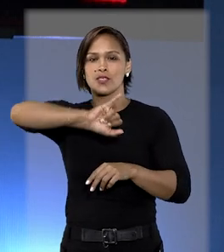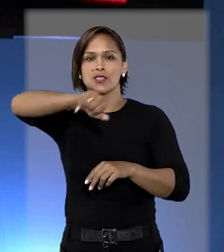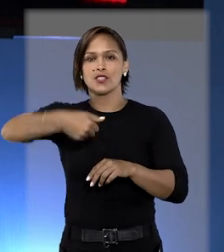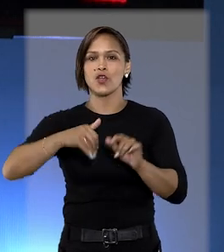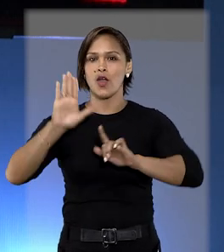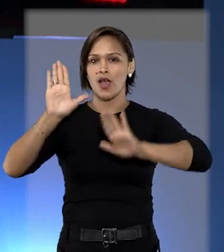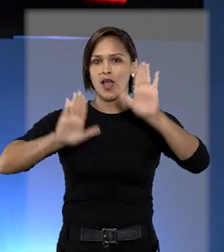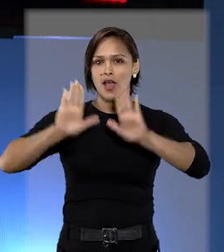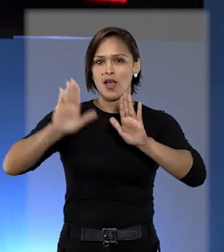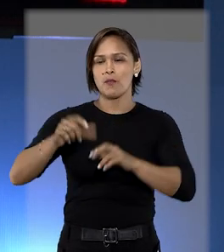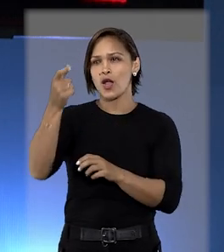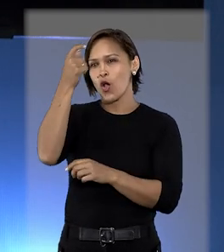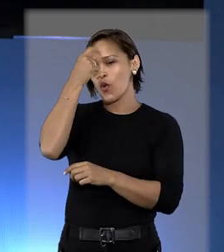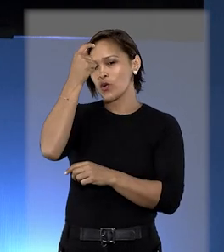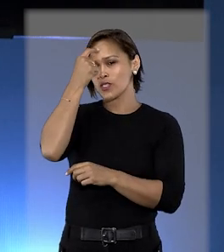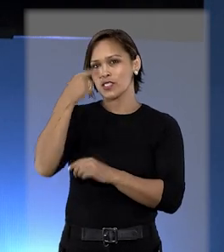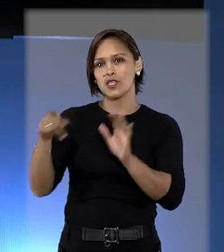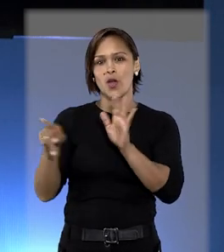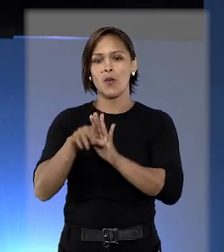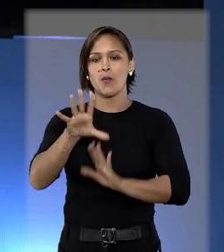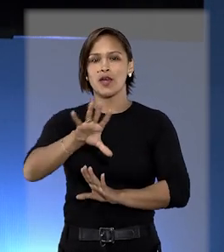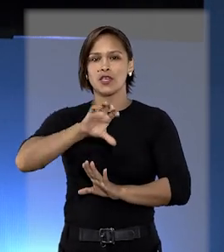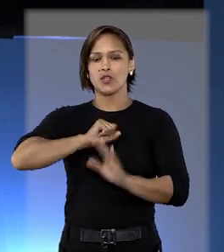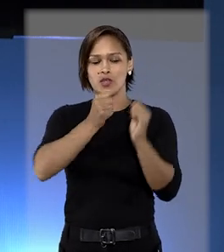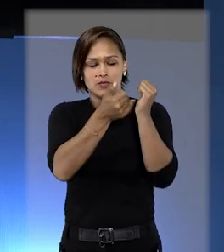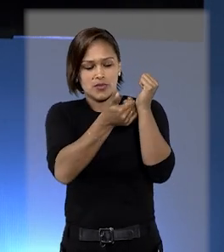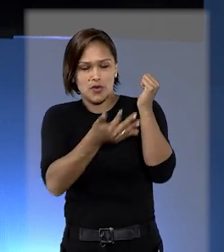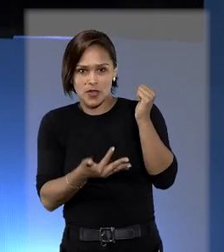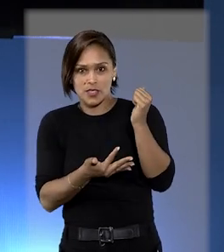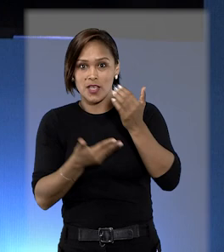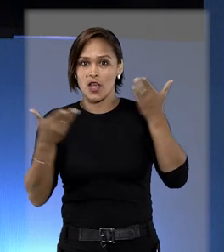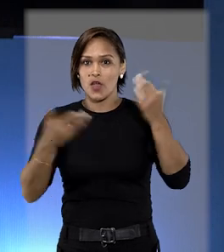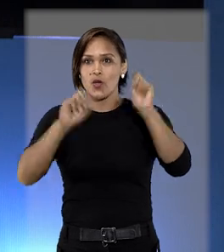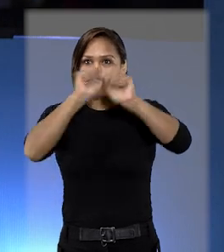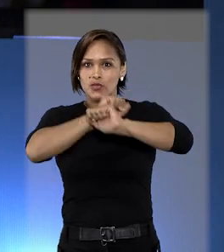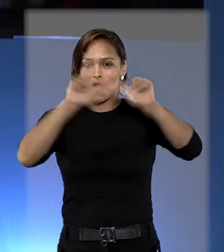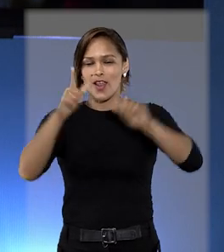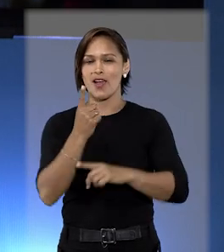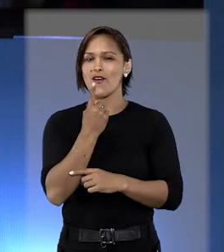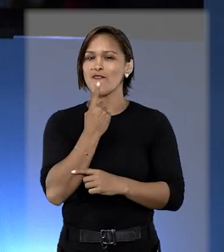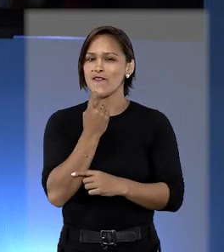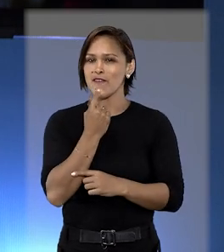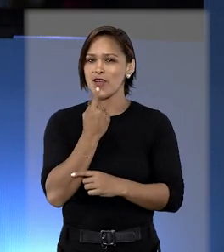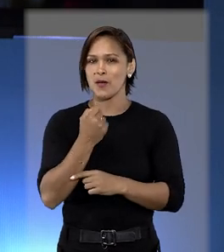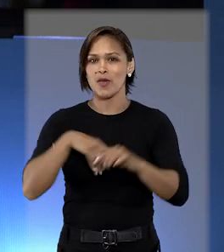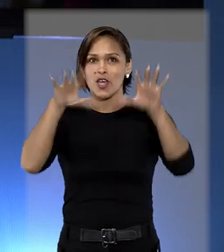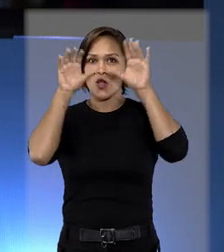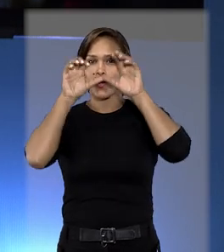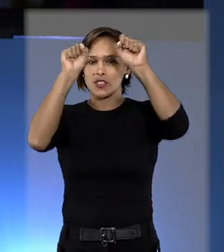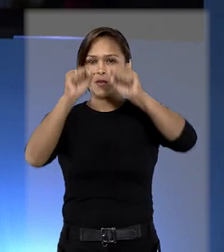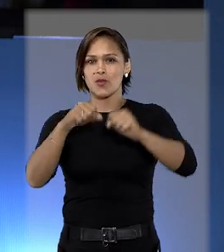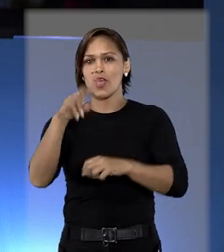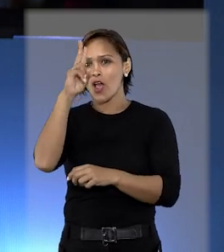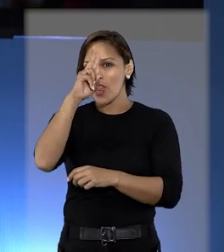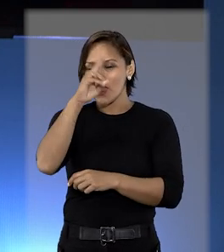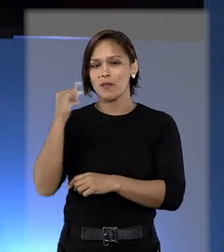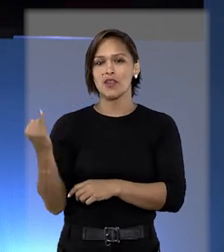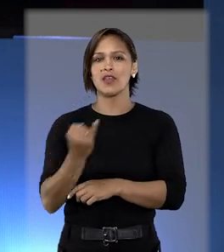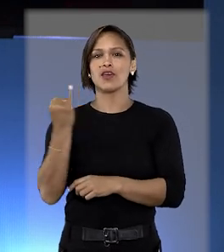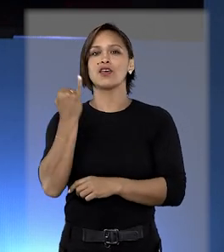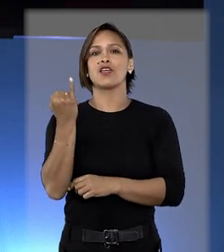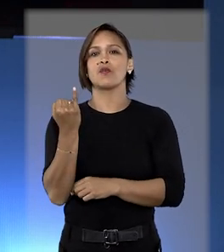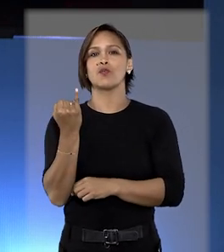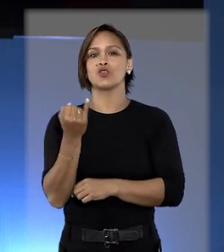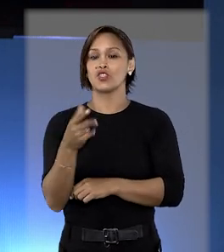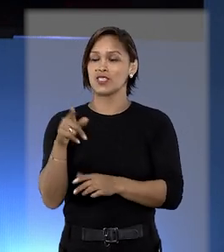à campanha de conscientização para a doação de sangue. Com a iluminação vermelha, o Tribunal alerta sobre a importância